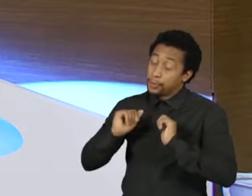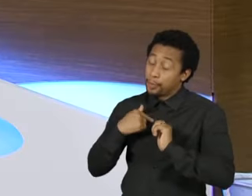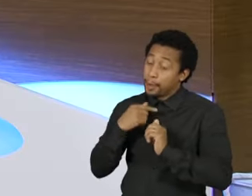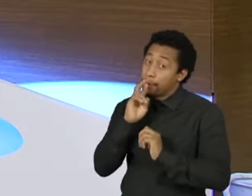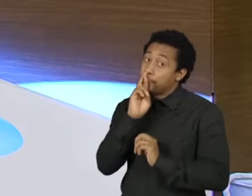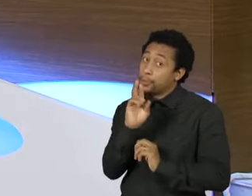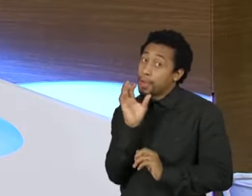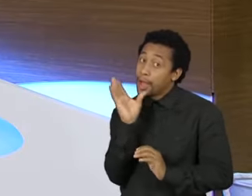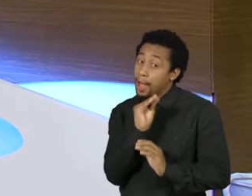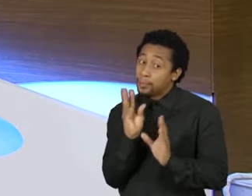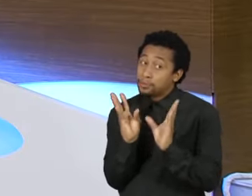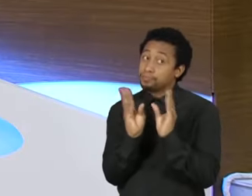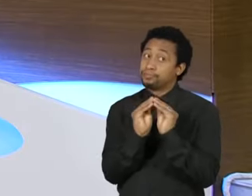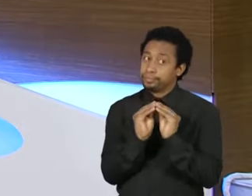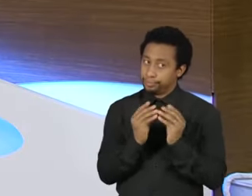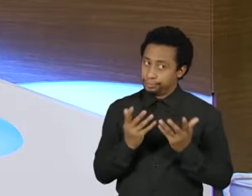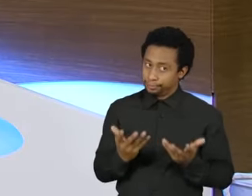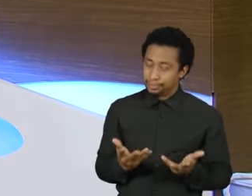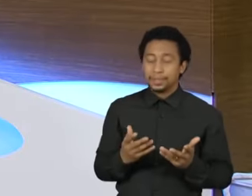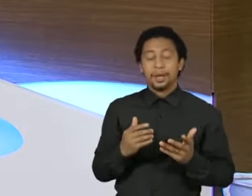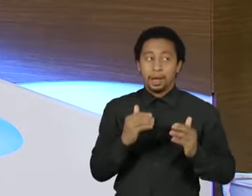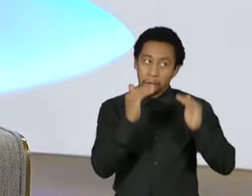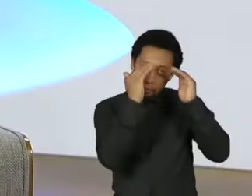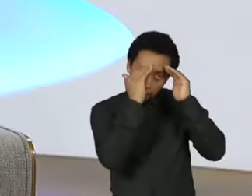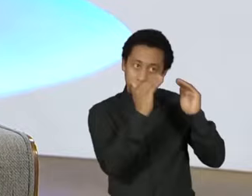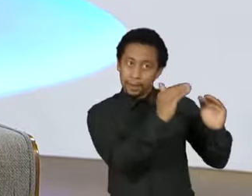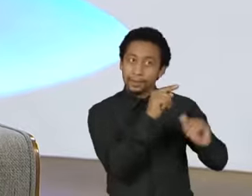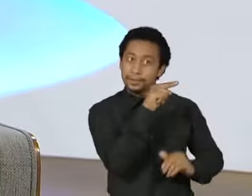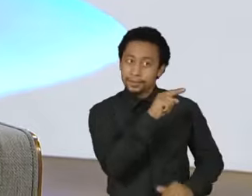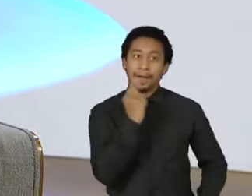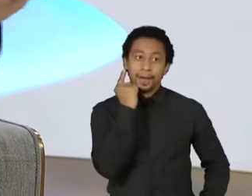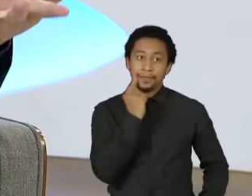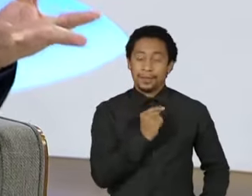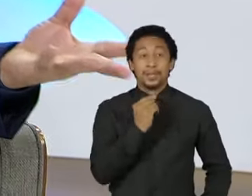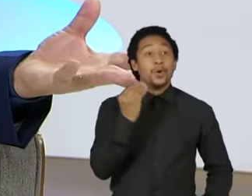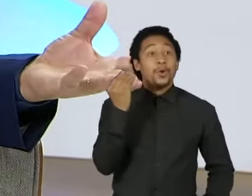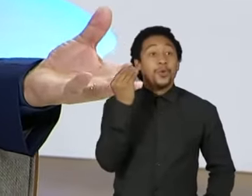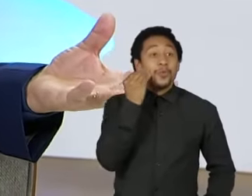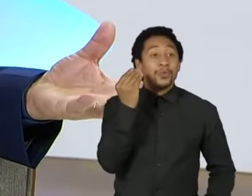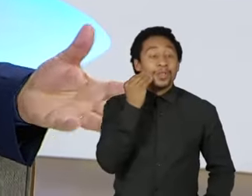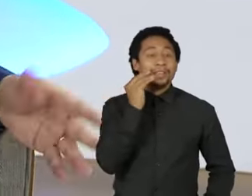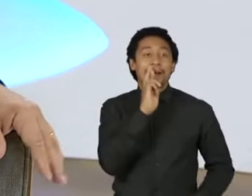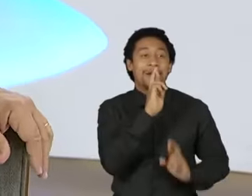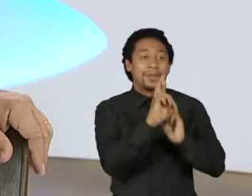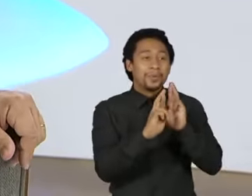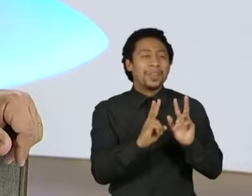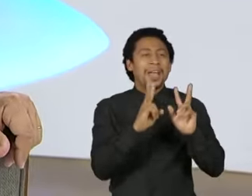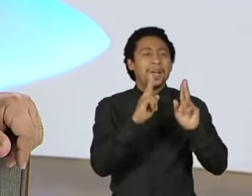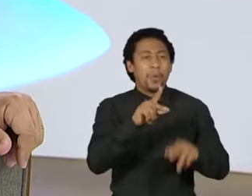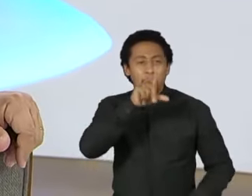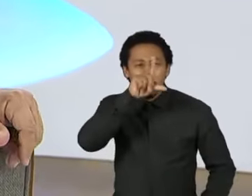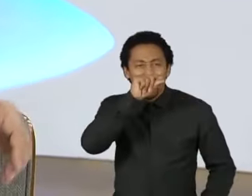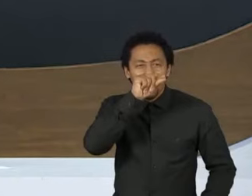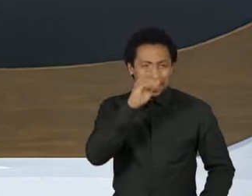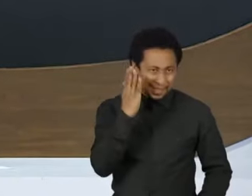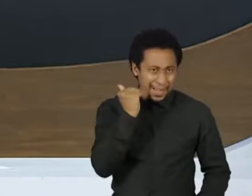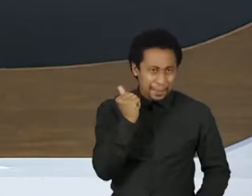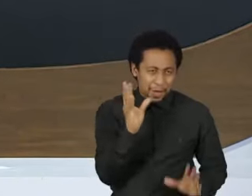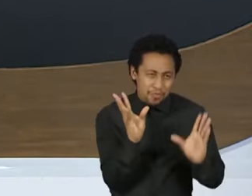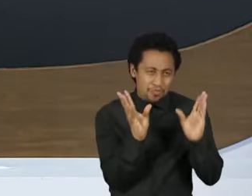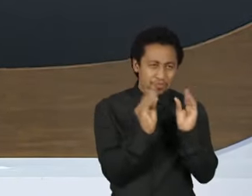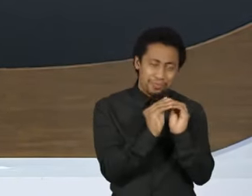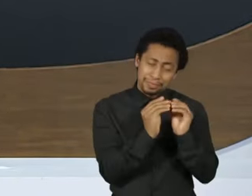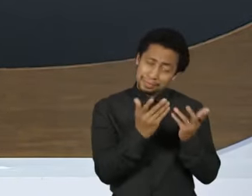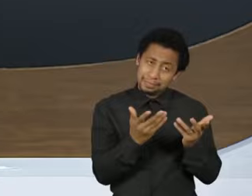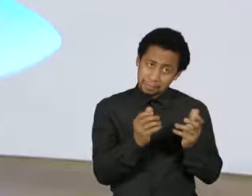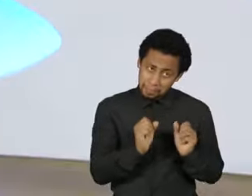passado. Eu sou obediente. Então, assim, eu vou tentar tuitar e respondendo. Não, não precisa exagerar. Se